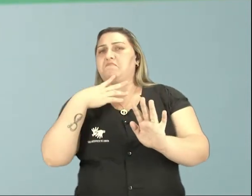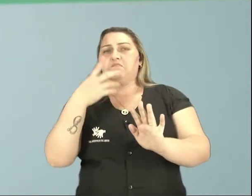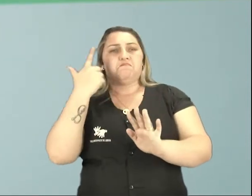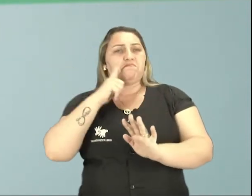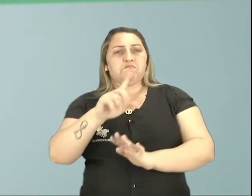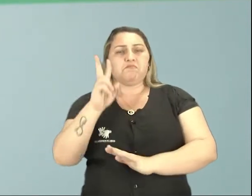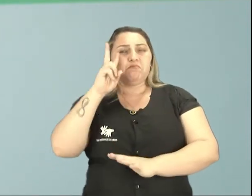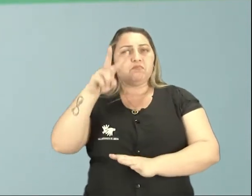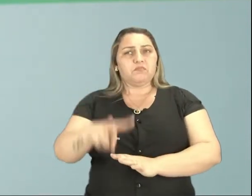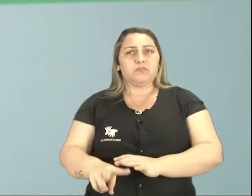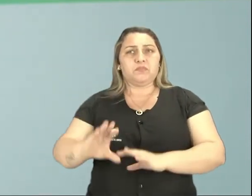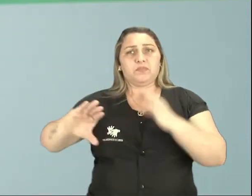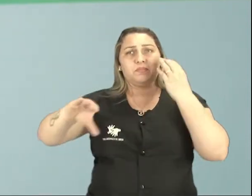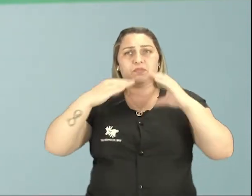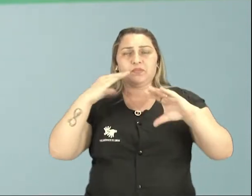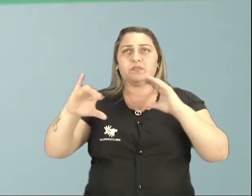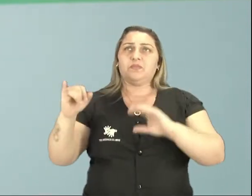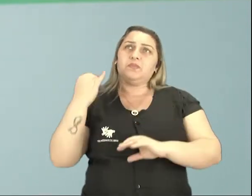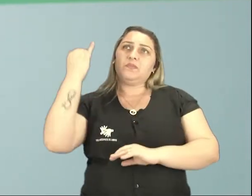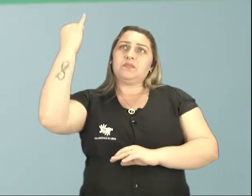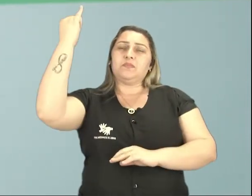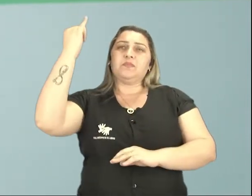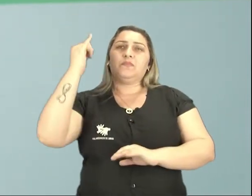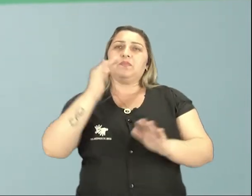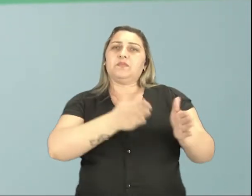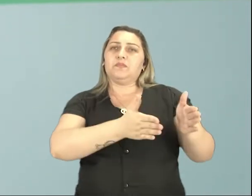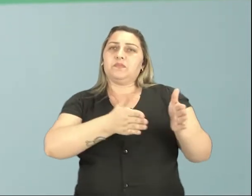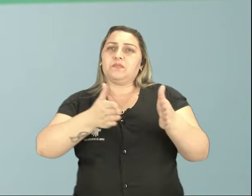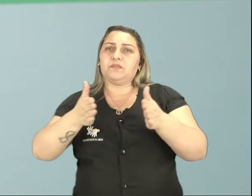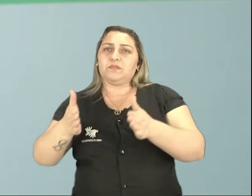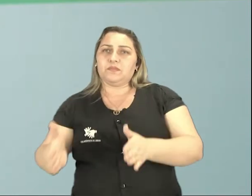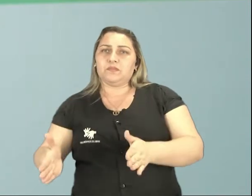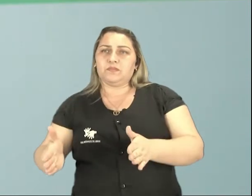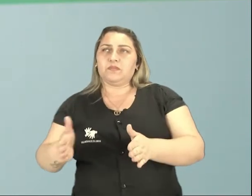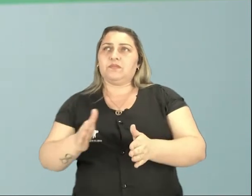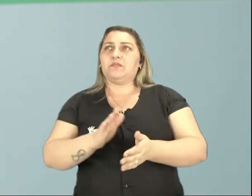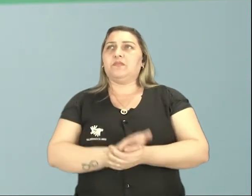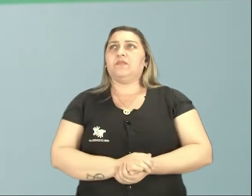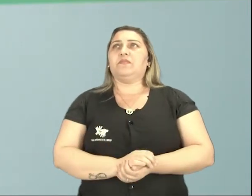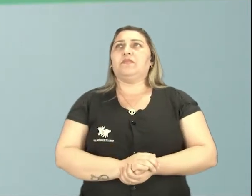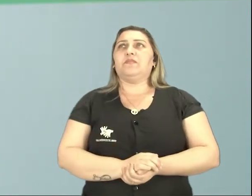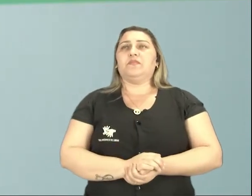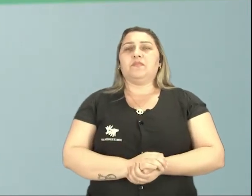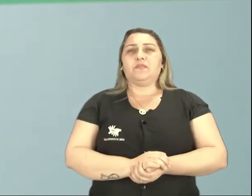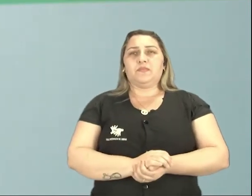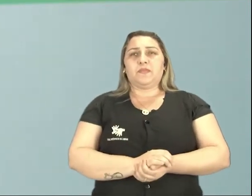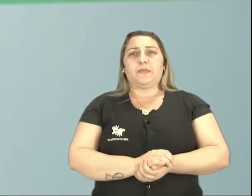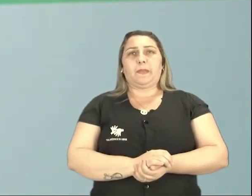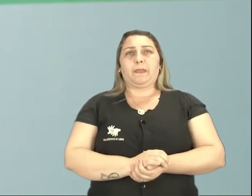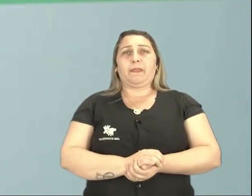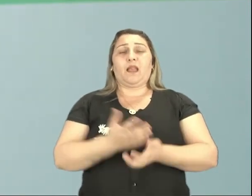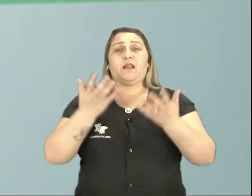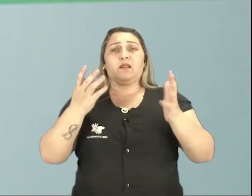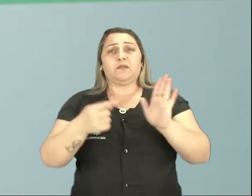conseguimos ver, a música é muito importante nesse processo. E aí, nesse sentido, eu quero te apresentar três